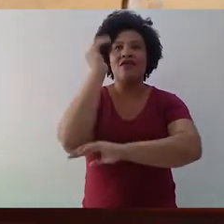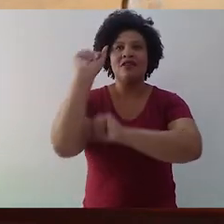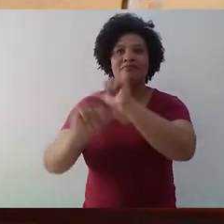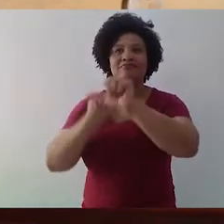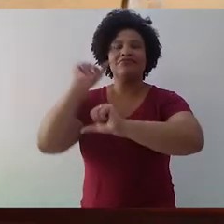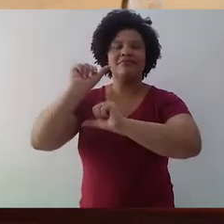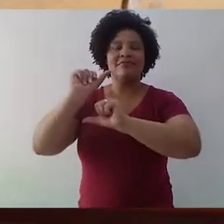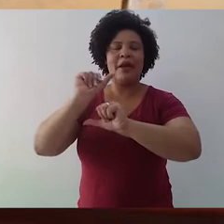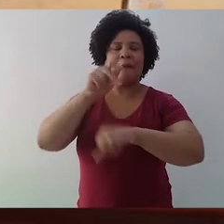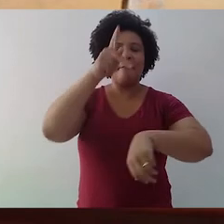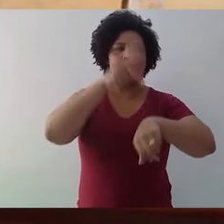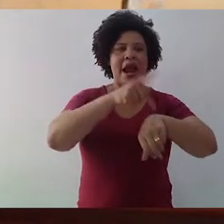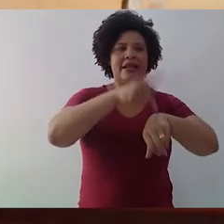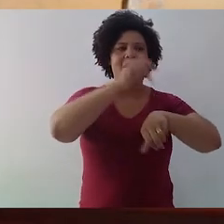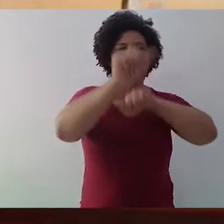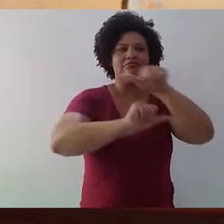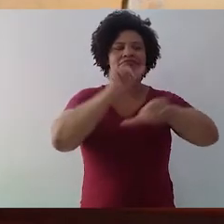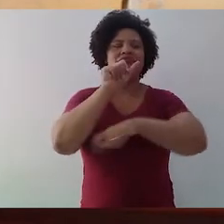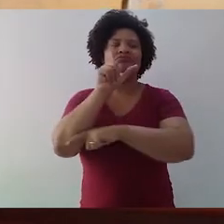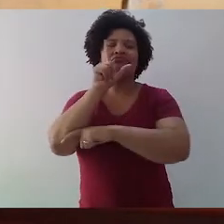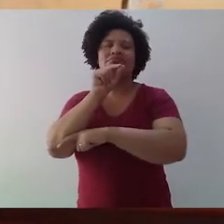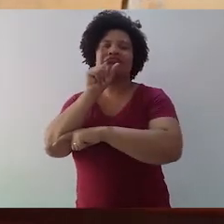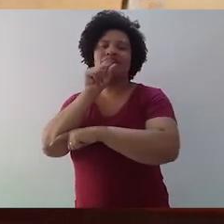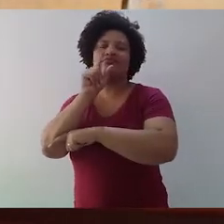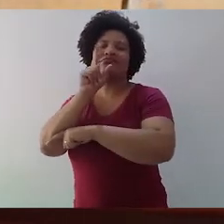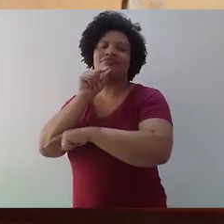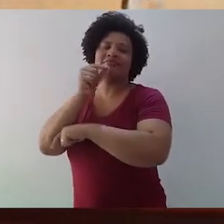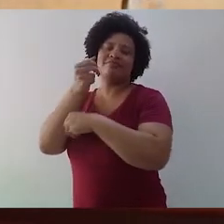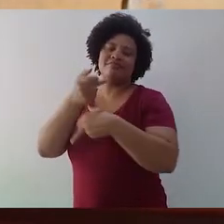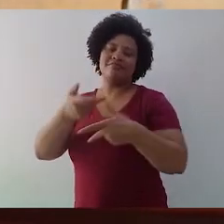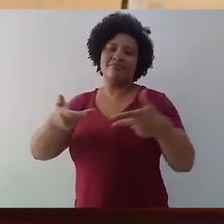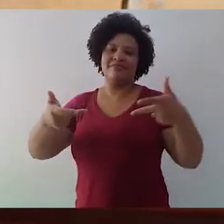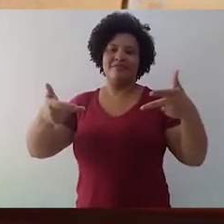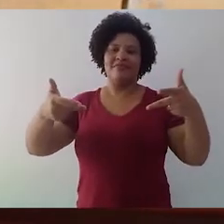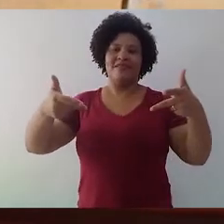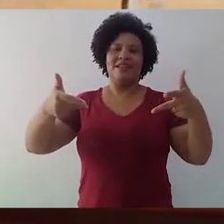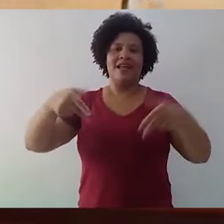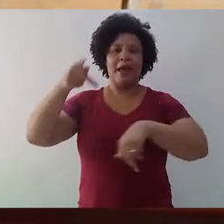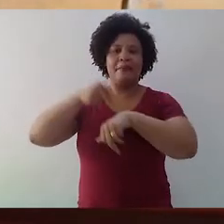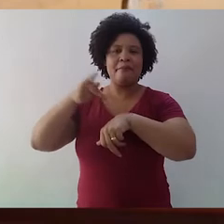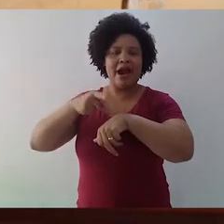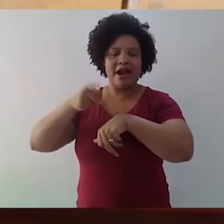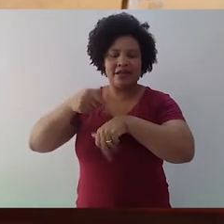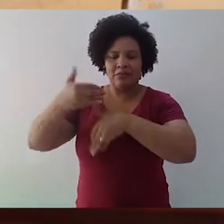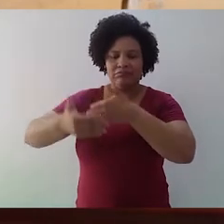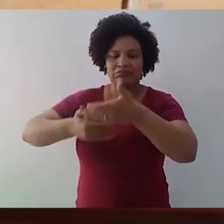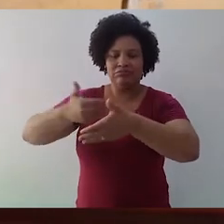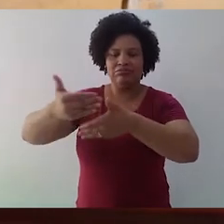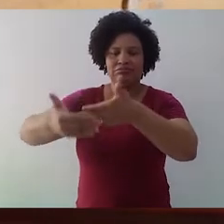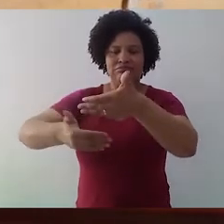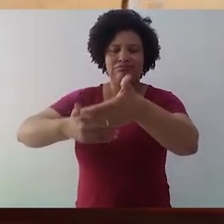Depois veio a ordem das coisas. E as pedras têm que rolar seu destino de pedra